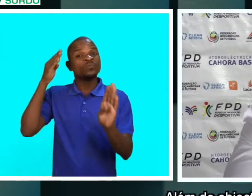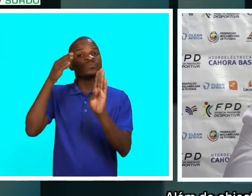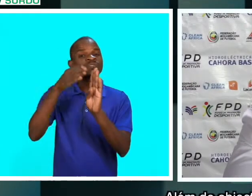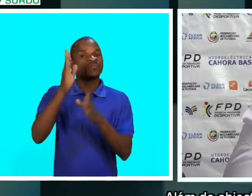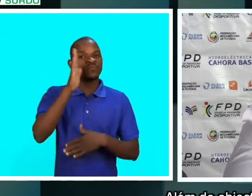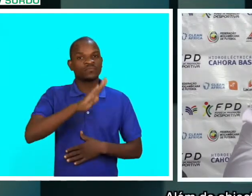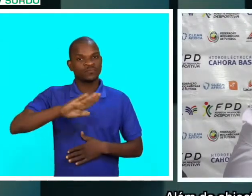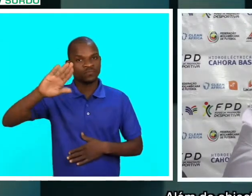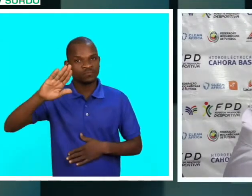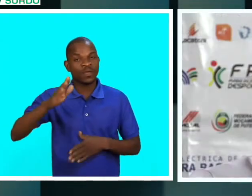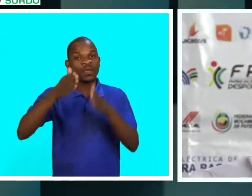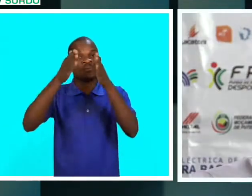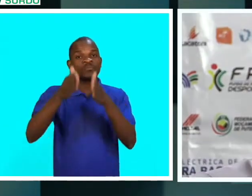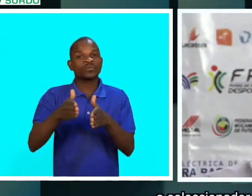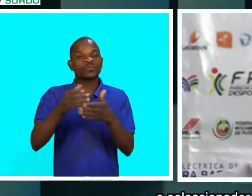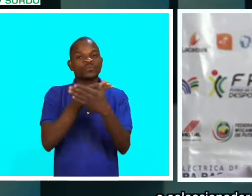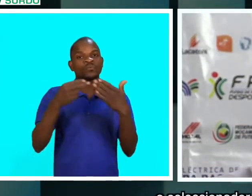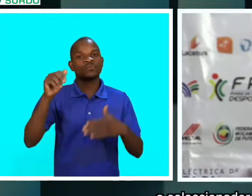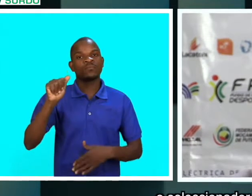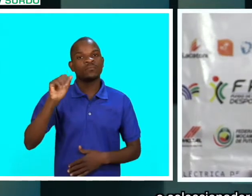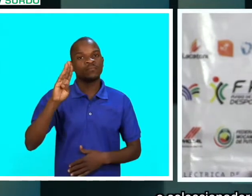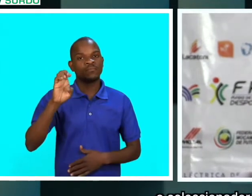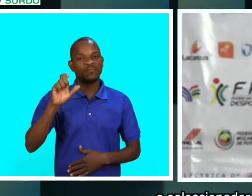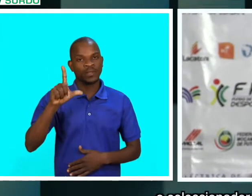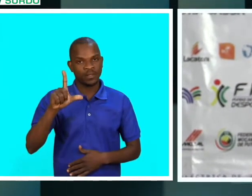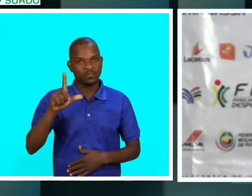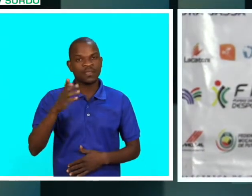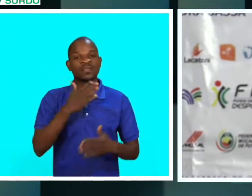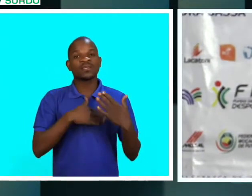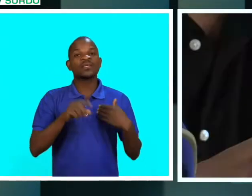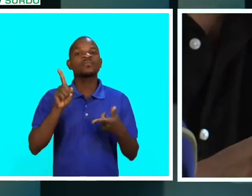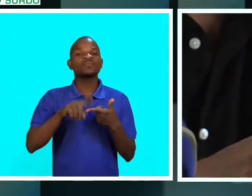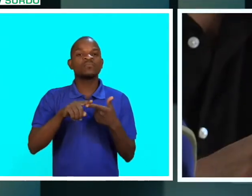nacional, o selecionador moçambicano pretende alcançar metas pessoais.